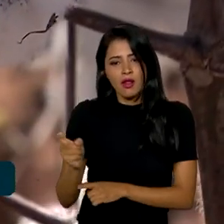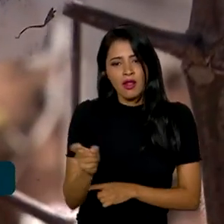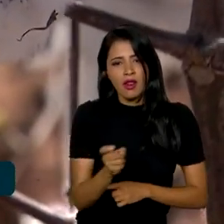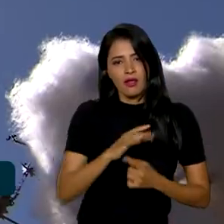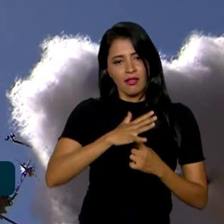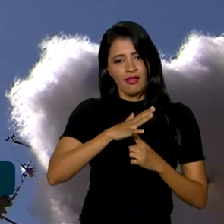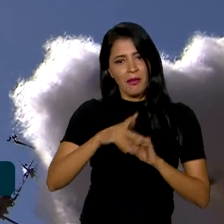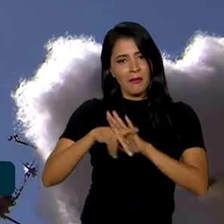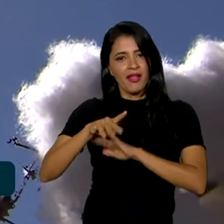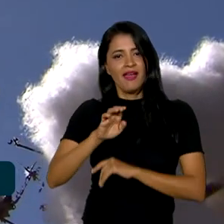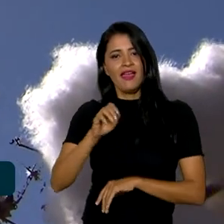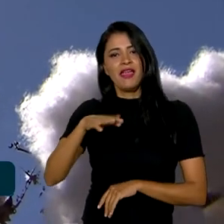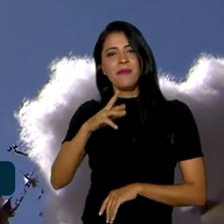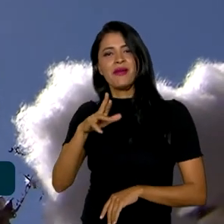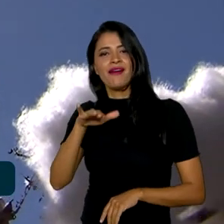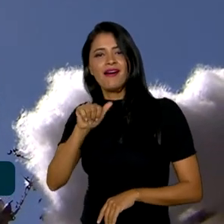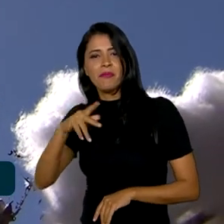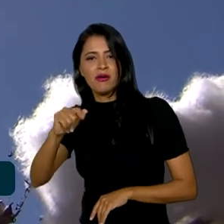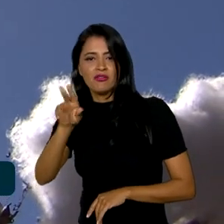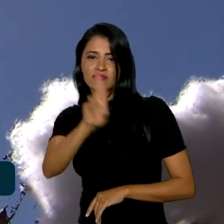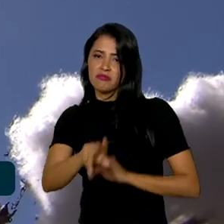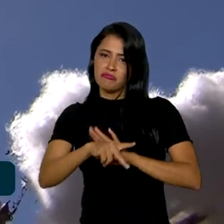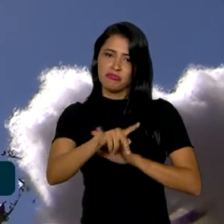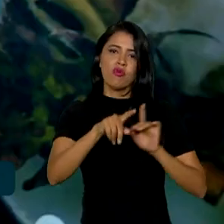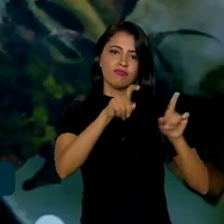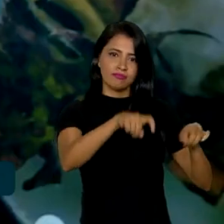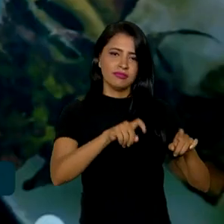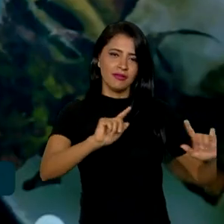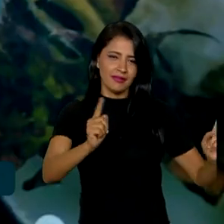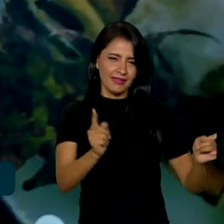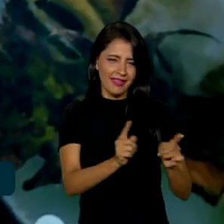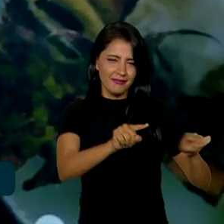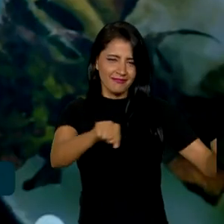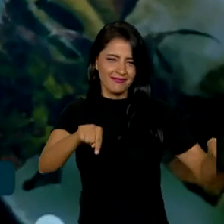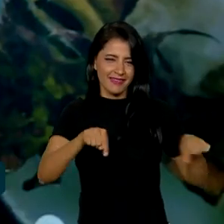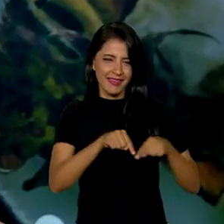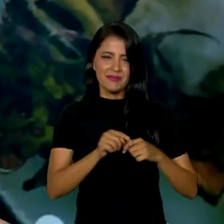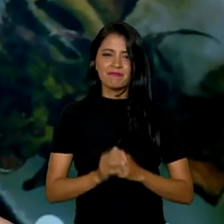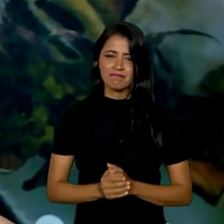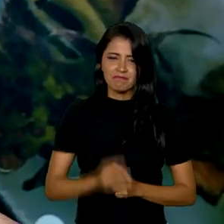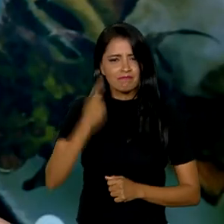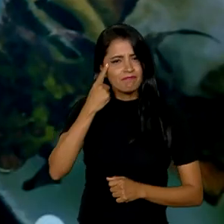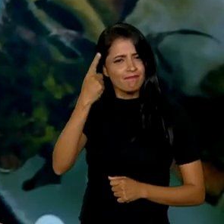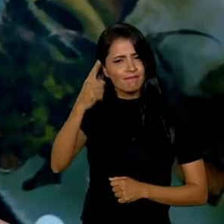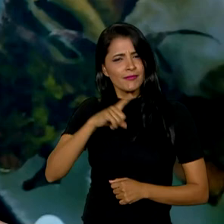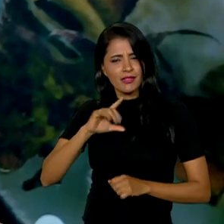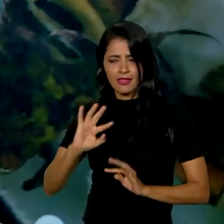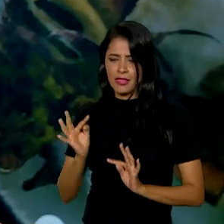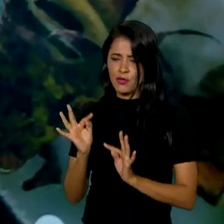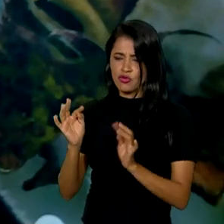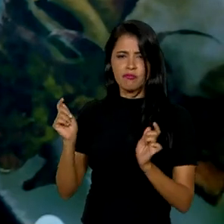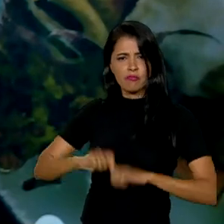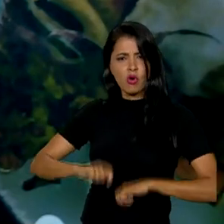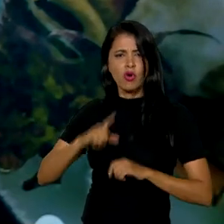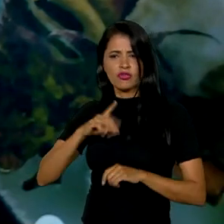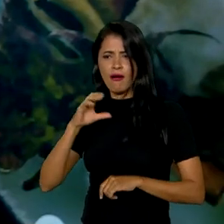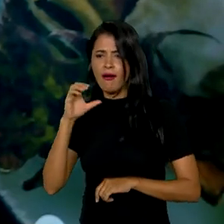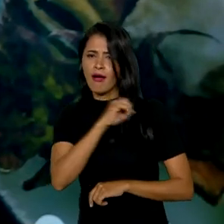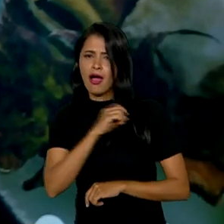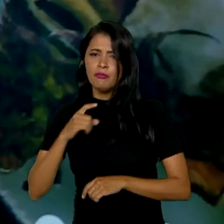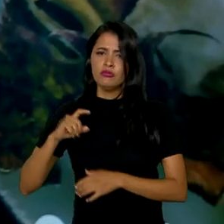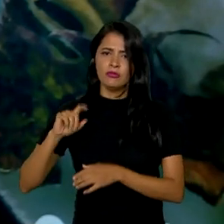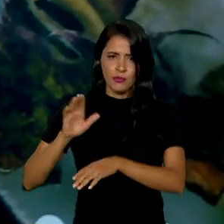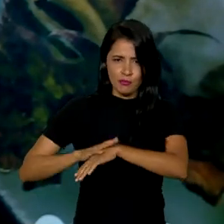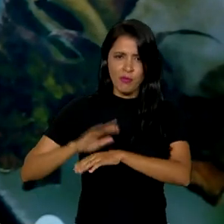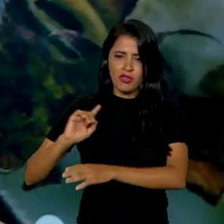pela Embrapa para ser usada por pequenos produtores. A ideia é a gente ter tecnologia que permita maior agilidade